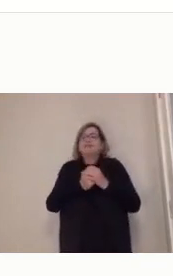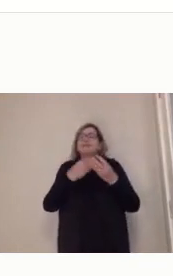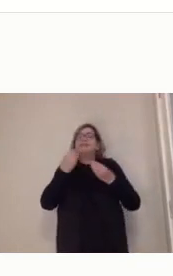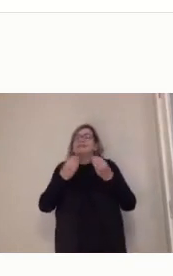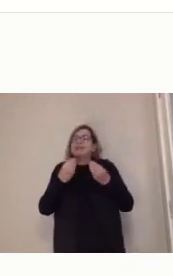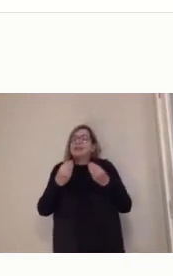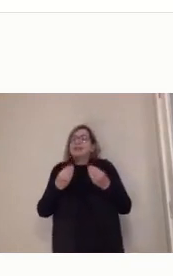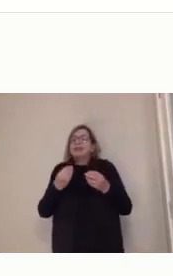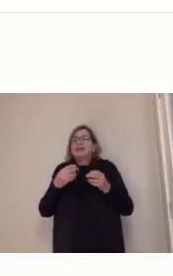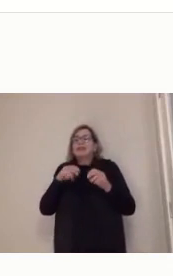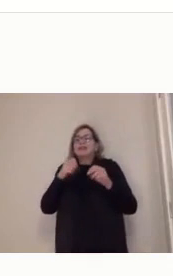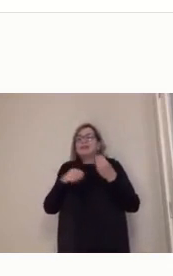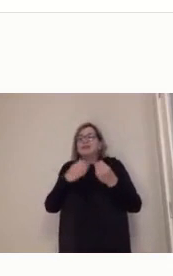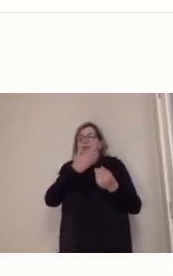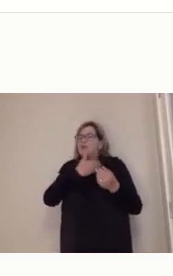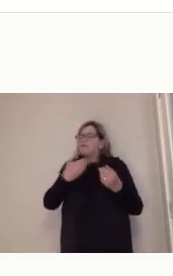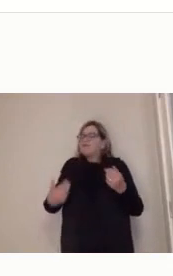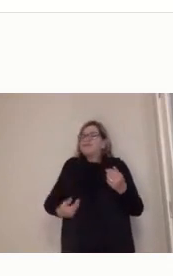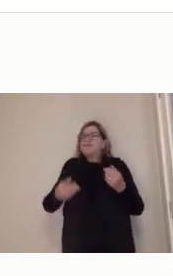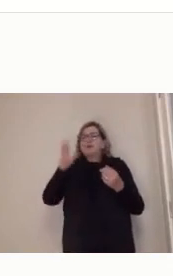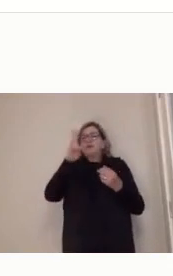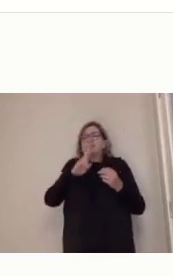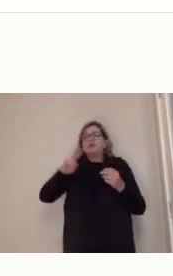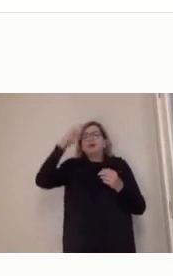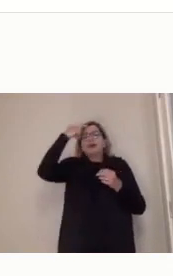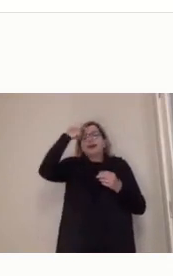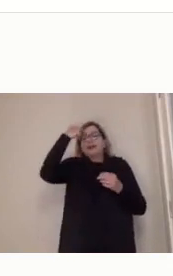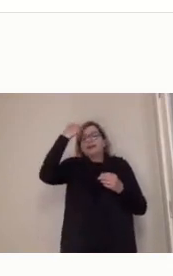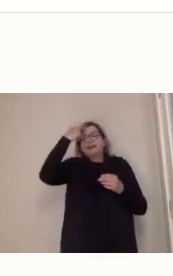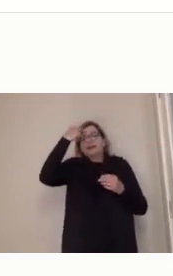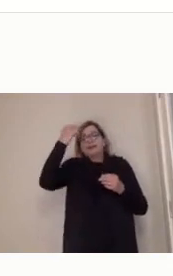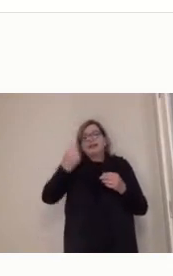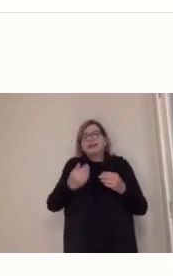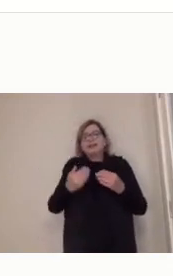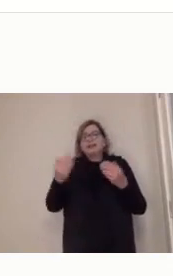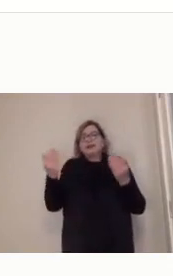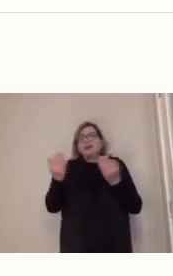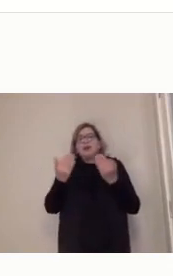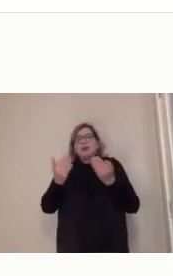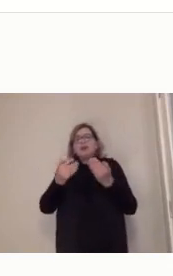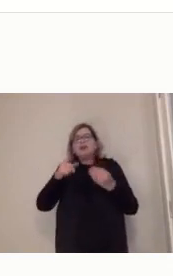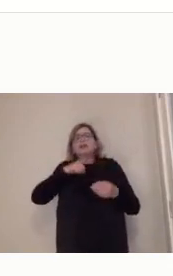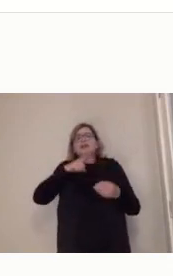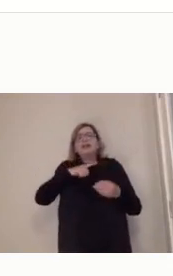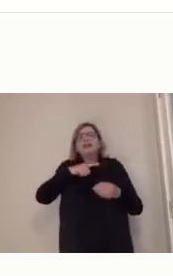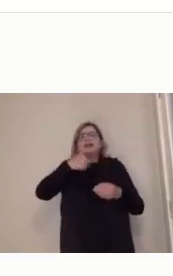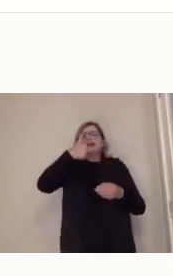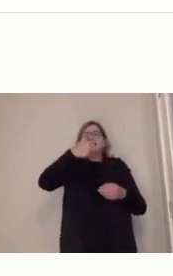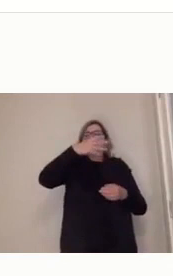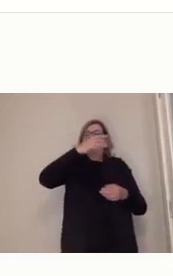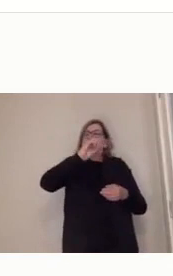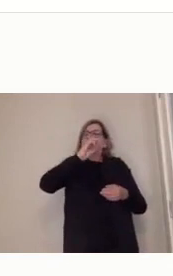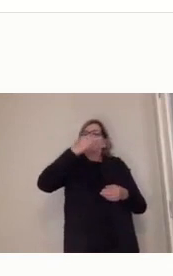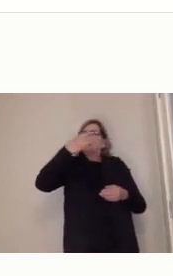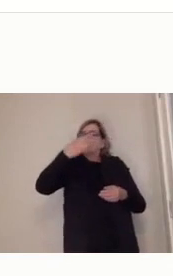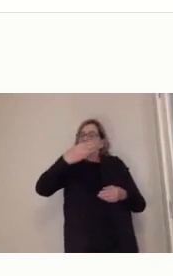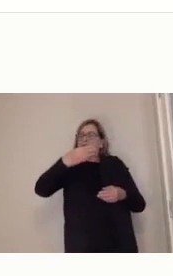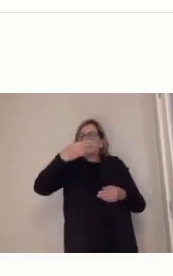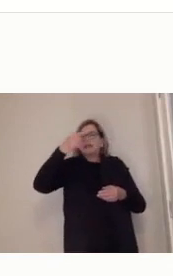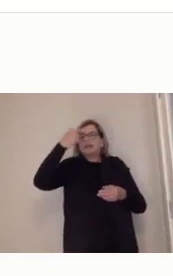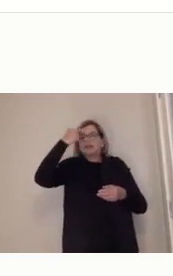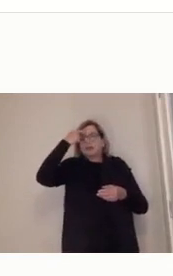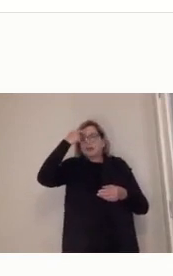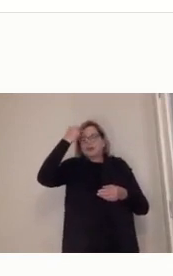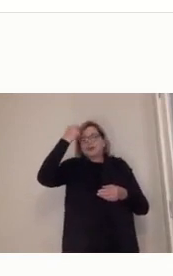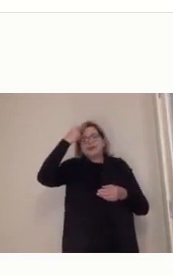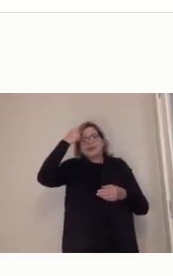sempre aderem mais uma, públicas que trabalham com educação à distância nesse sistema, né? As federais, todas as universidades federais, nós somos mais